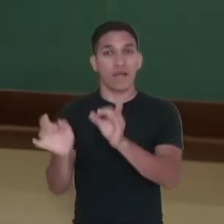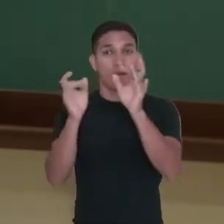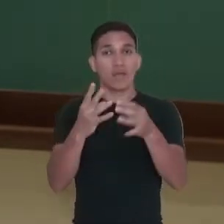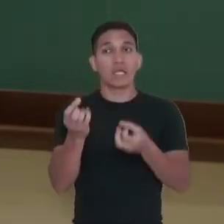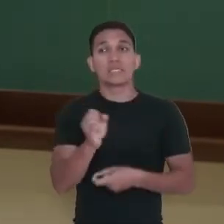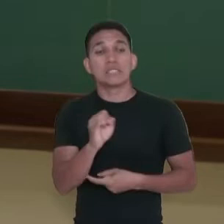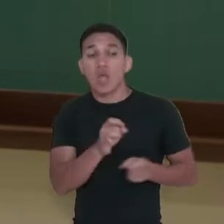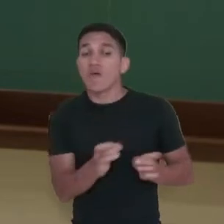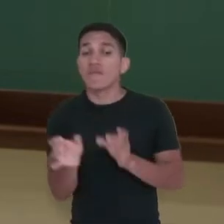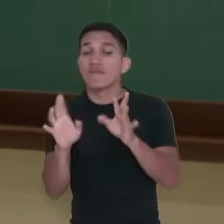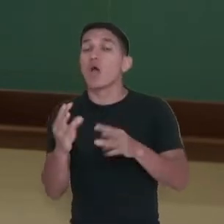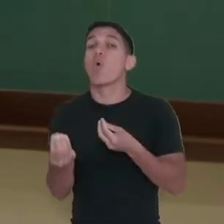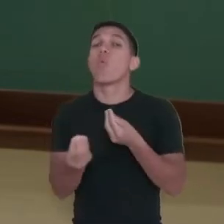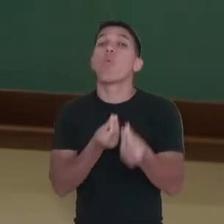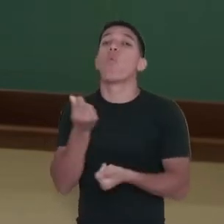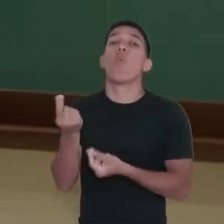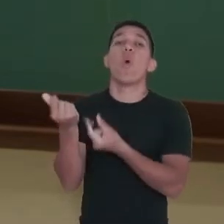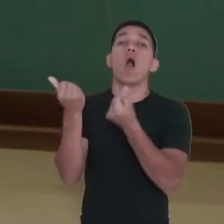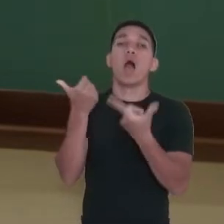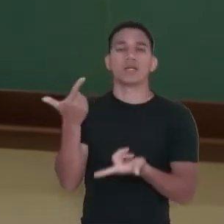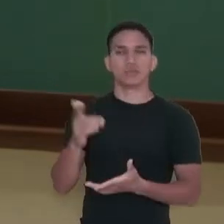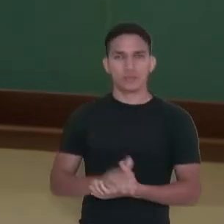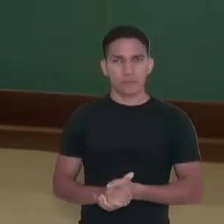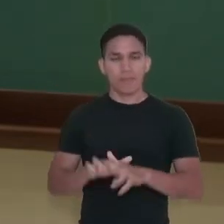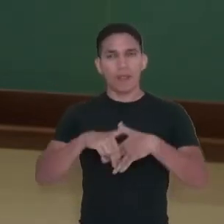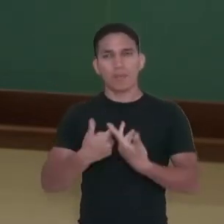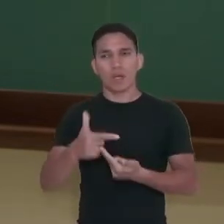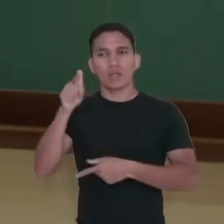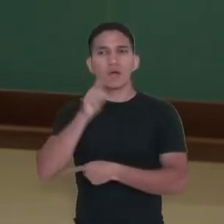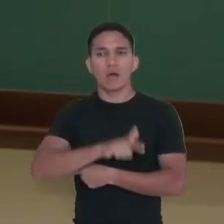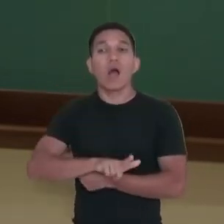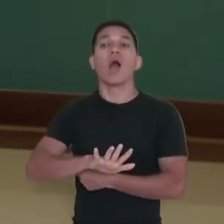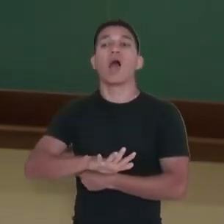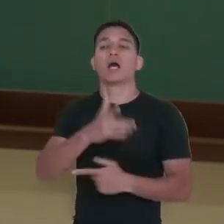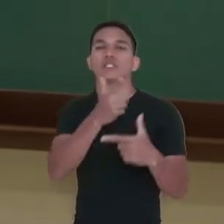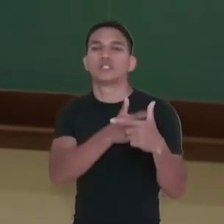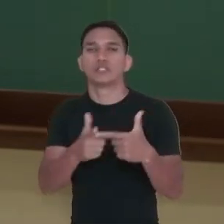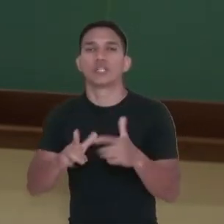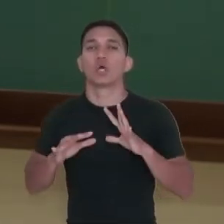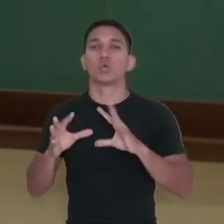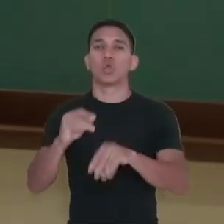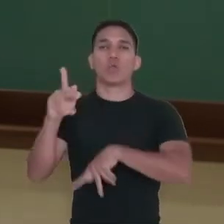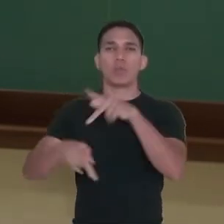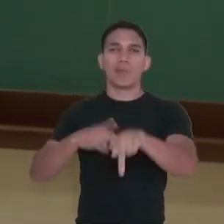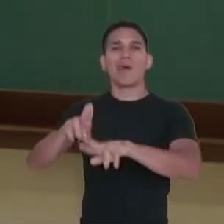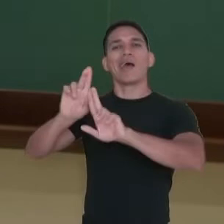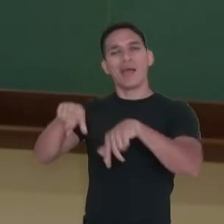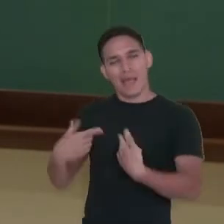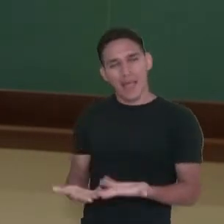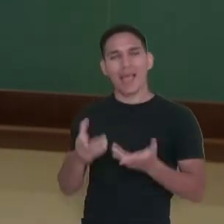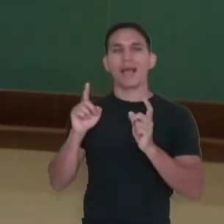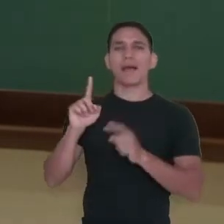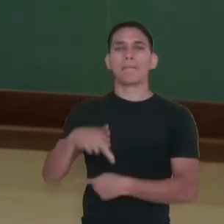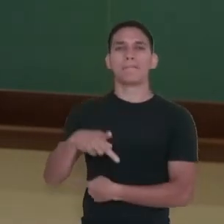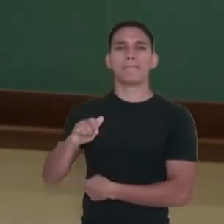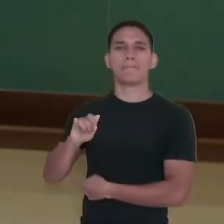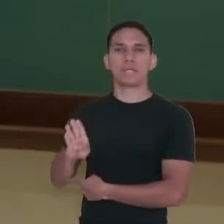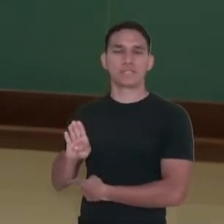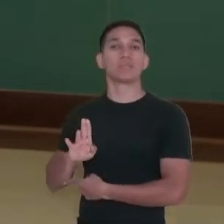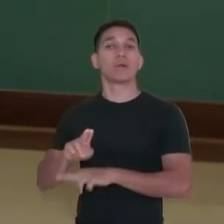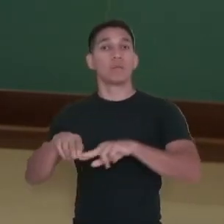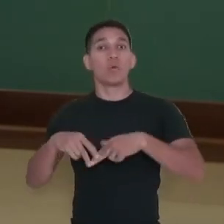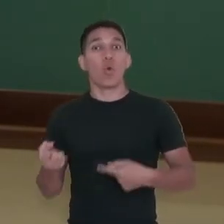isso daria em valor, né? E aí eu divido isso pelo total da população, que é o PIB per capita, né? Quanto a